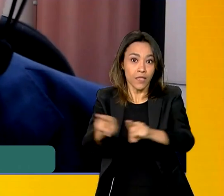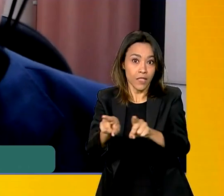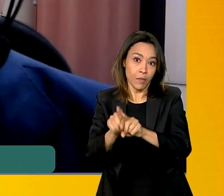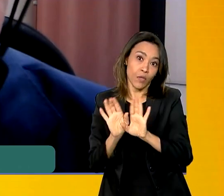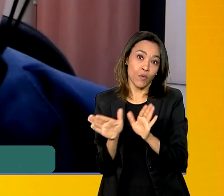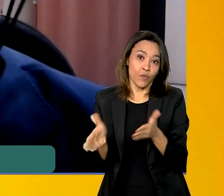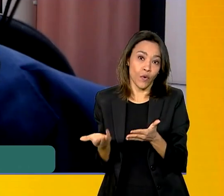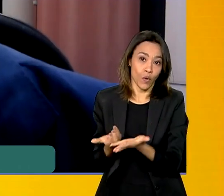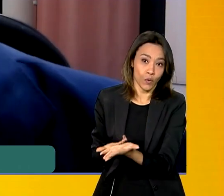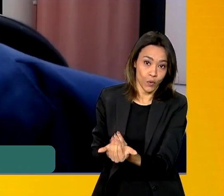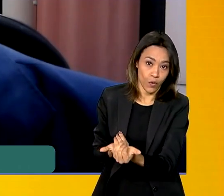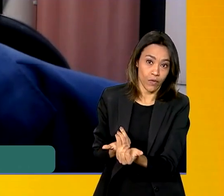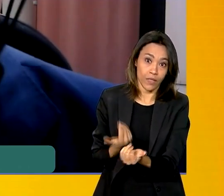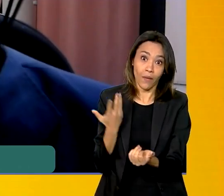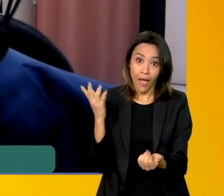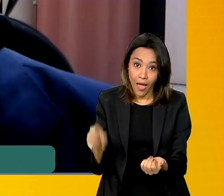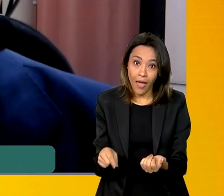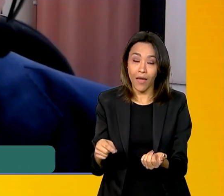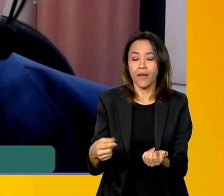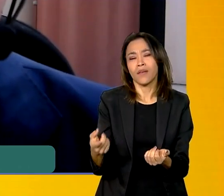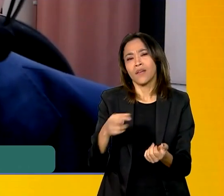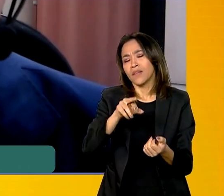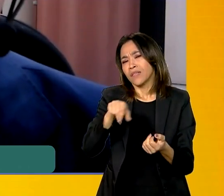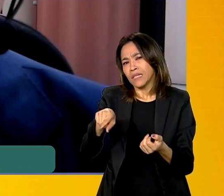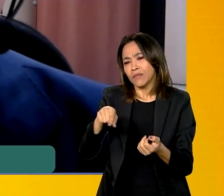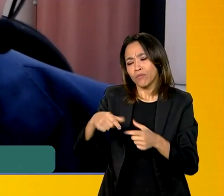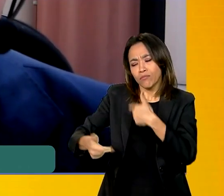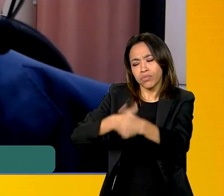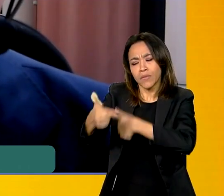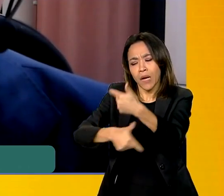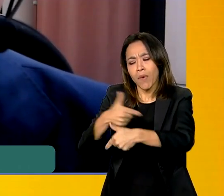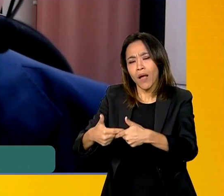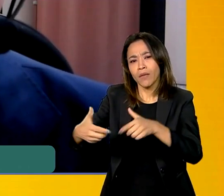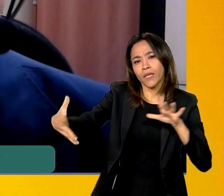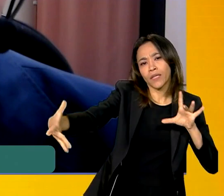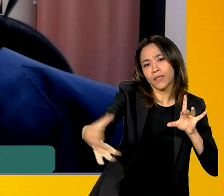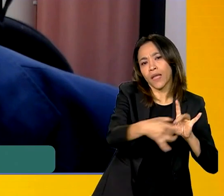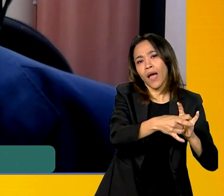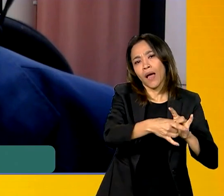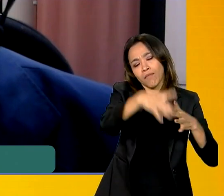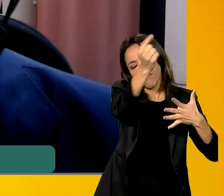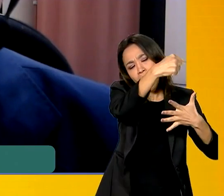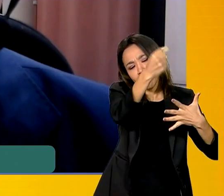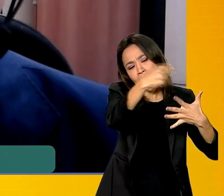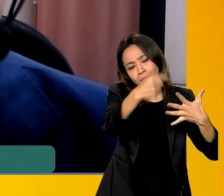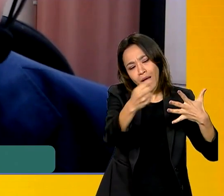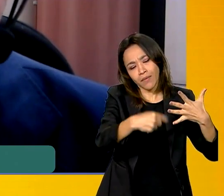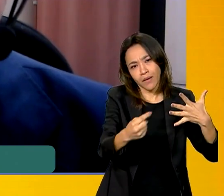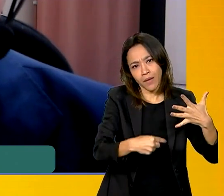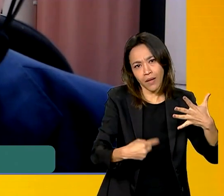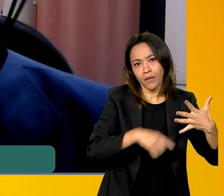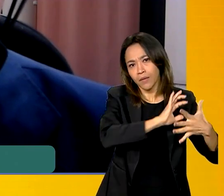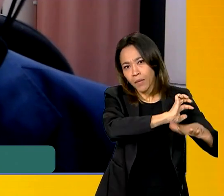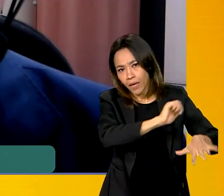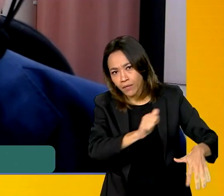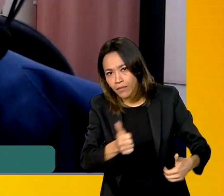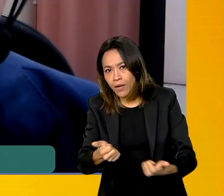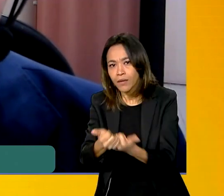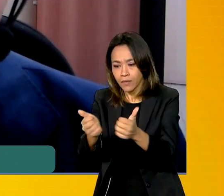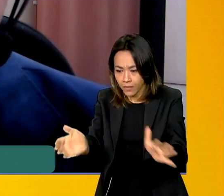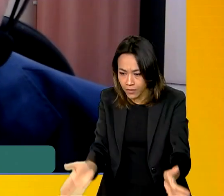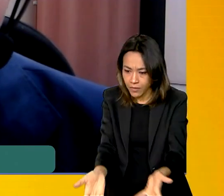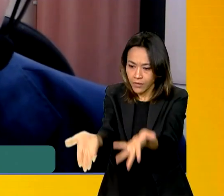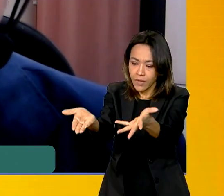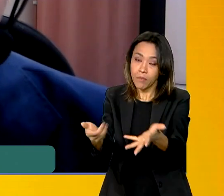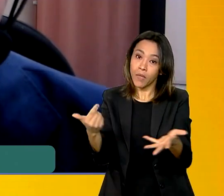juventude. Então, essa é uma ação que se articula um programa maior que busca atender demandas e, acima de tudo, fazer